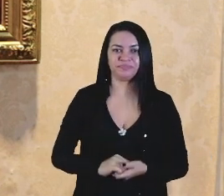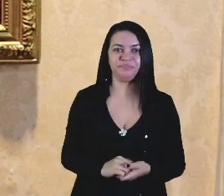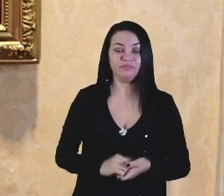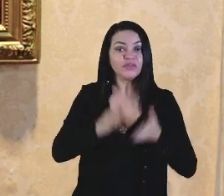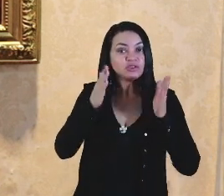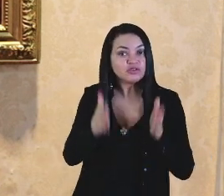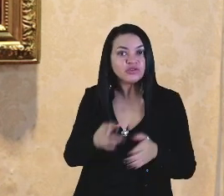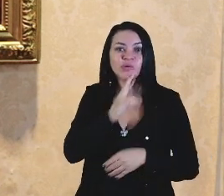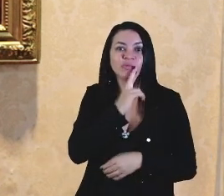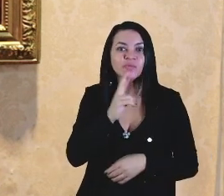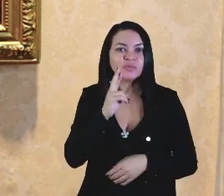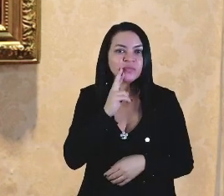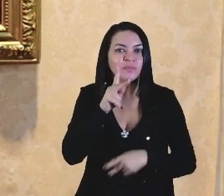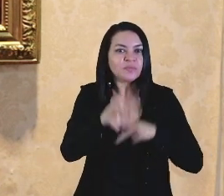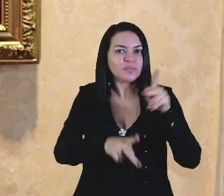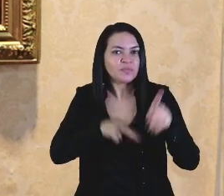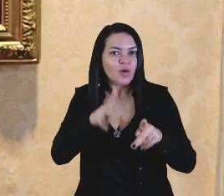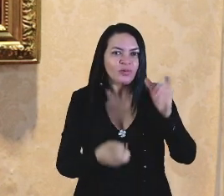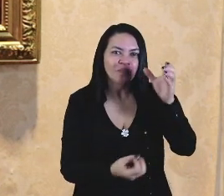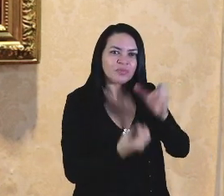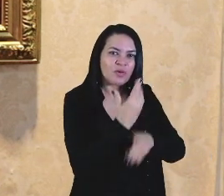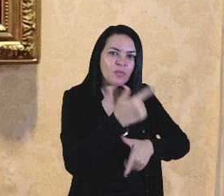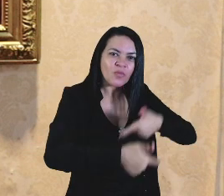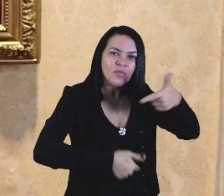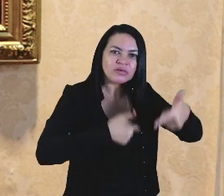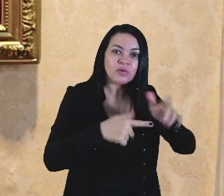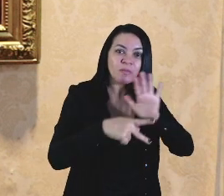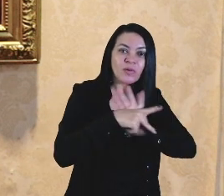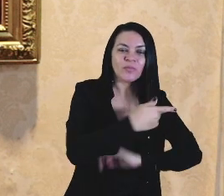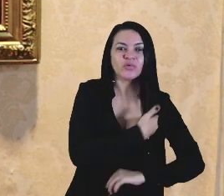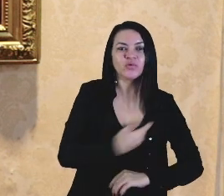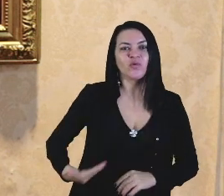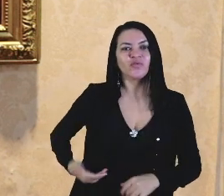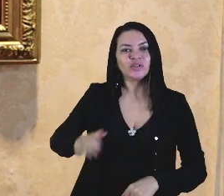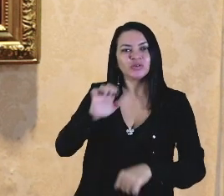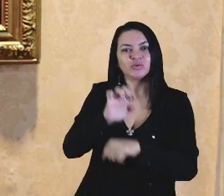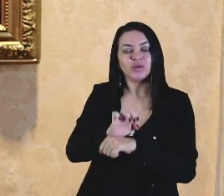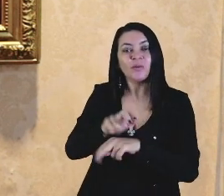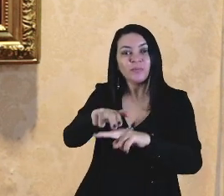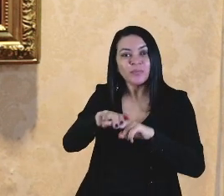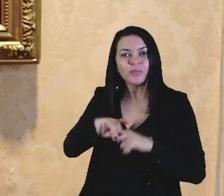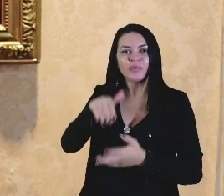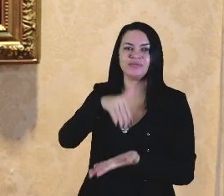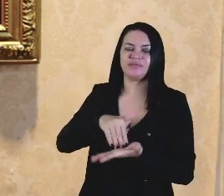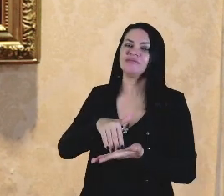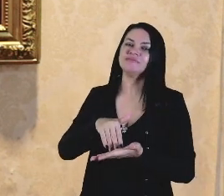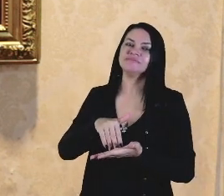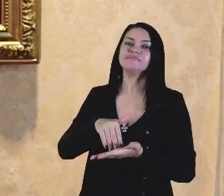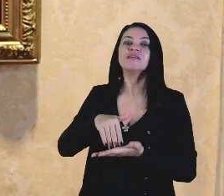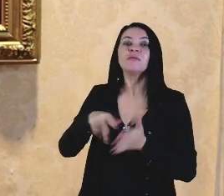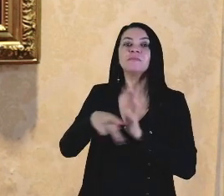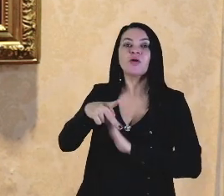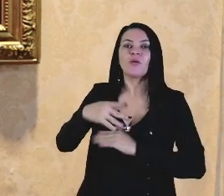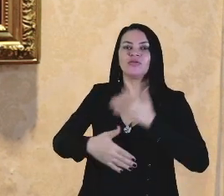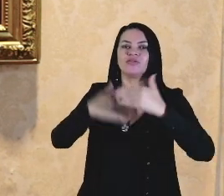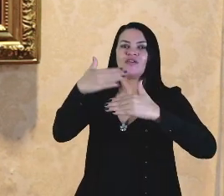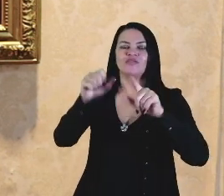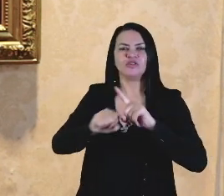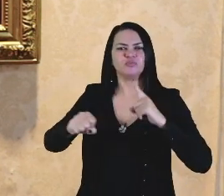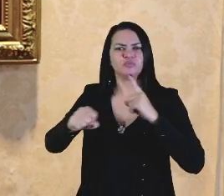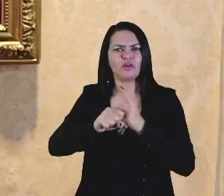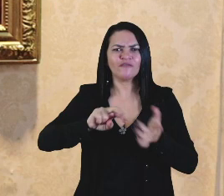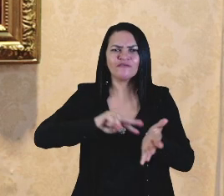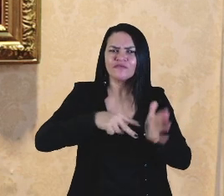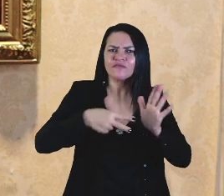Já o restaurante popular é uma ação do governo do estado, por meio da Secretaria de Desenvolvimento Social, que vai